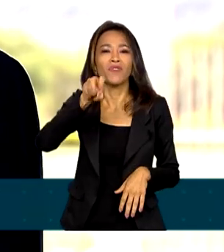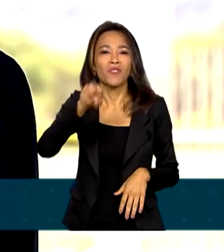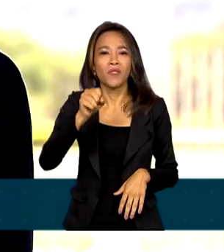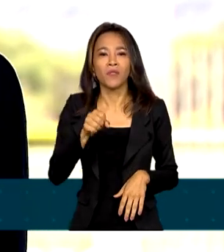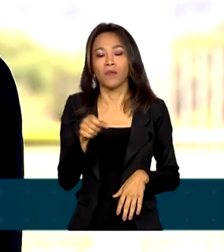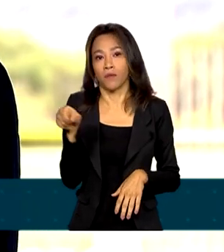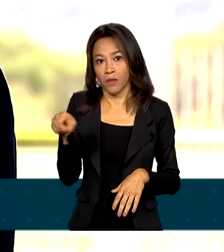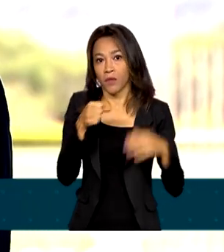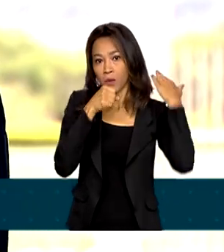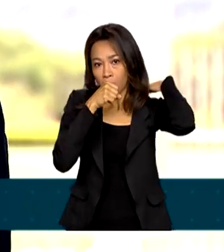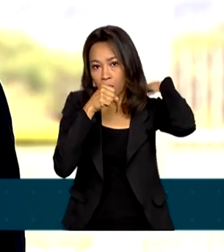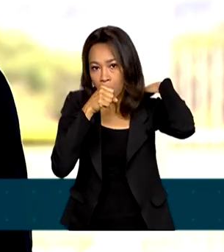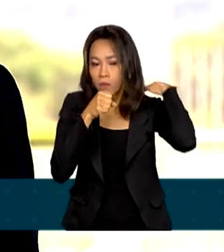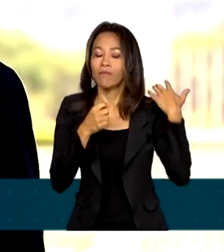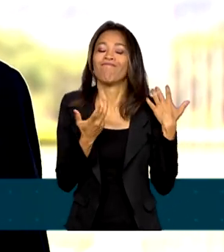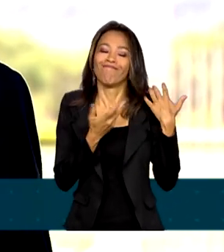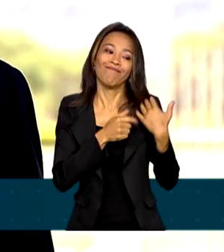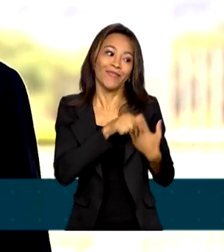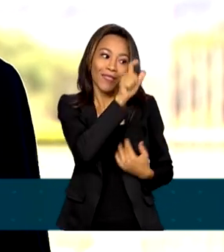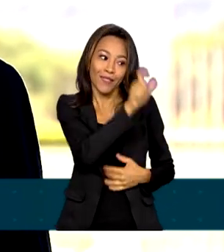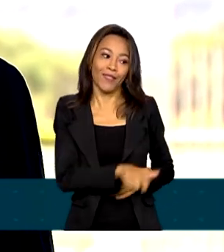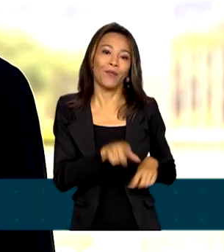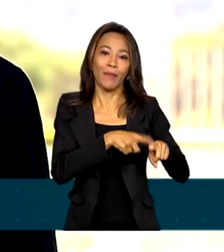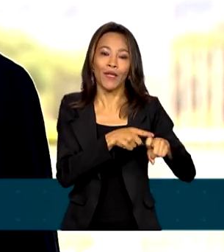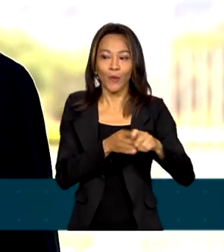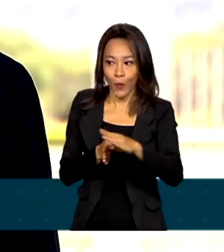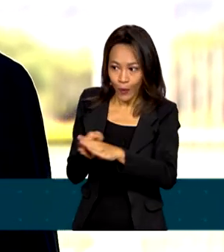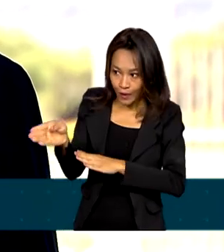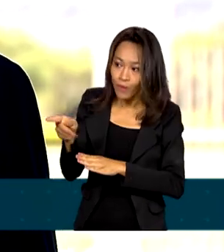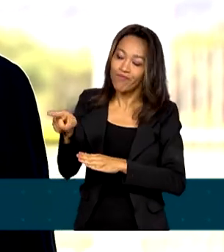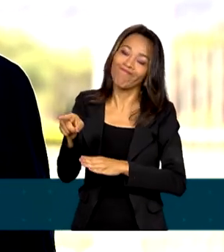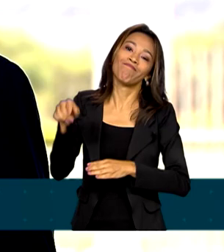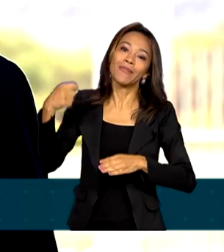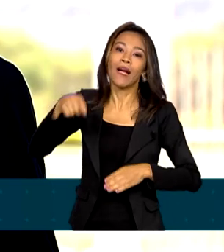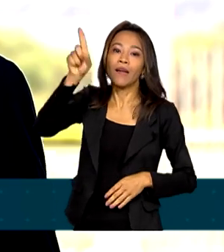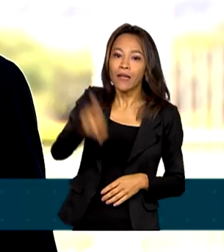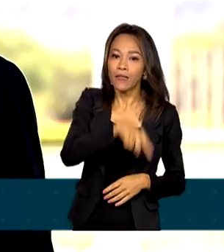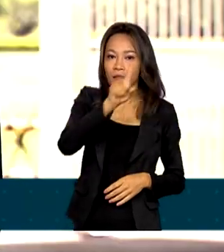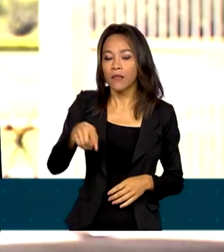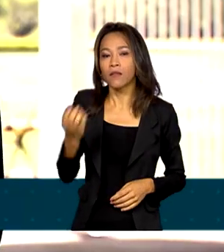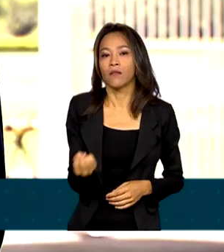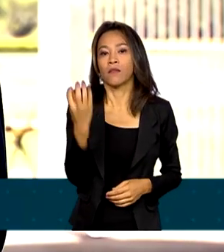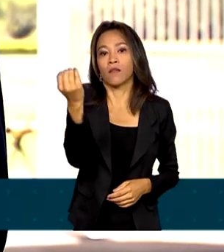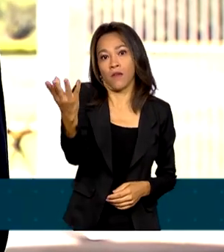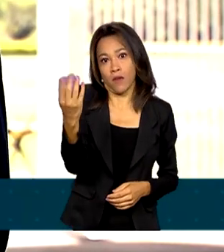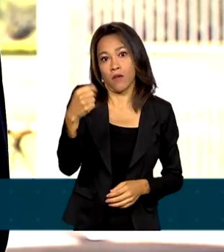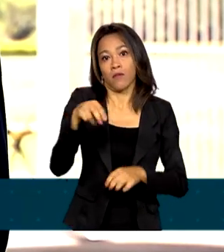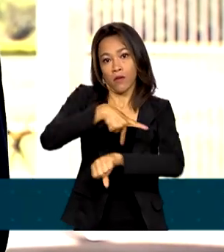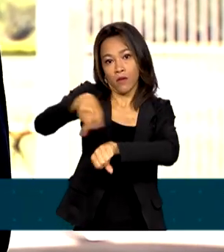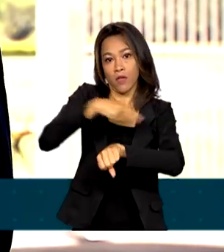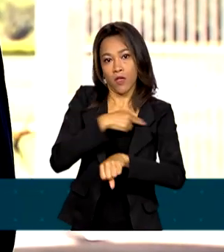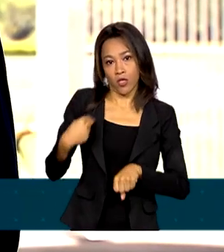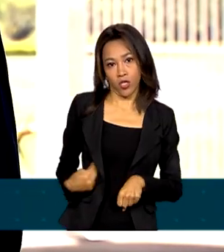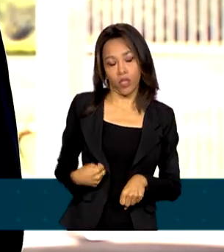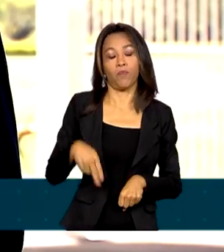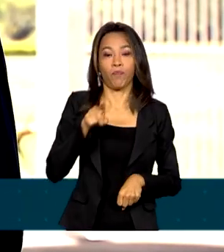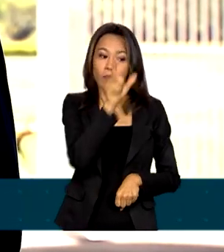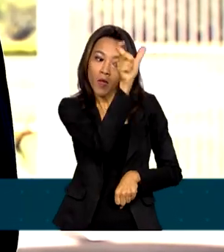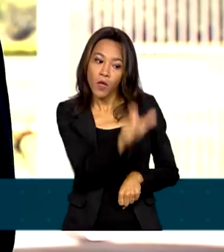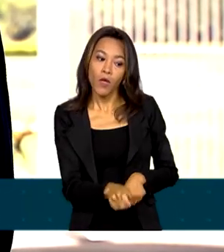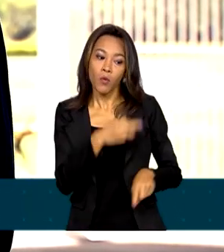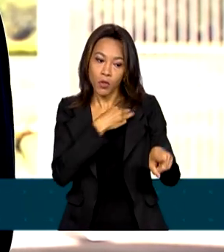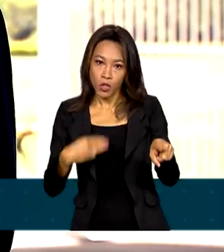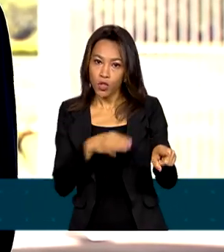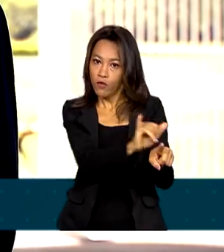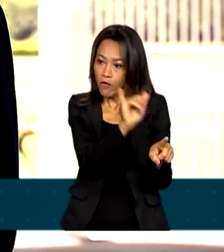quinta-feira e, por recomendação médica, cancelou a viagem que faria à China. Segundo Padilha, o presidente vai manter